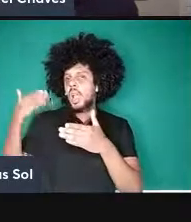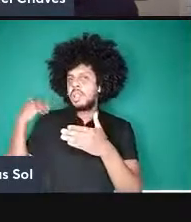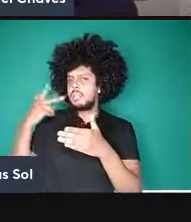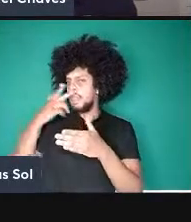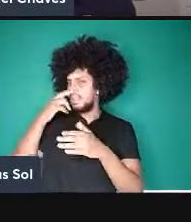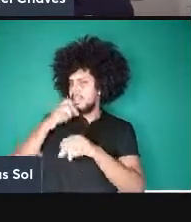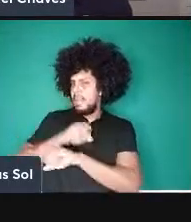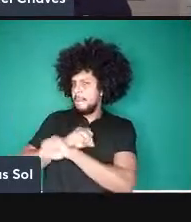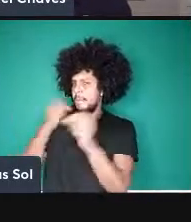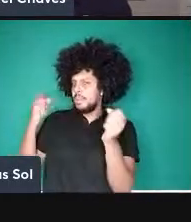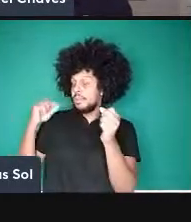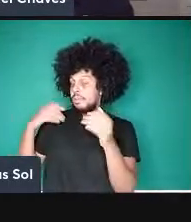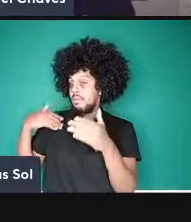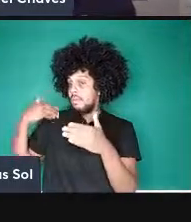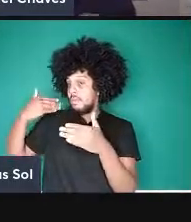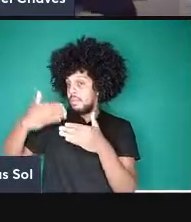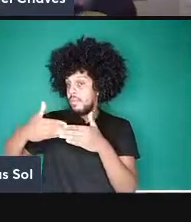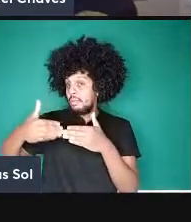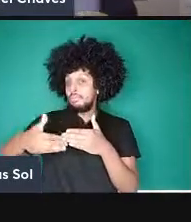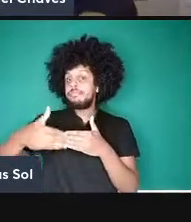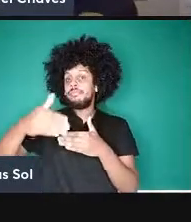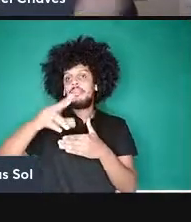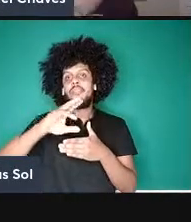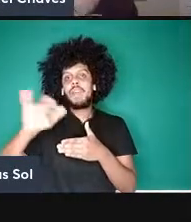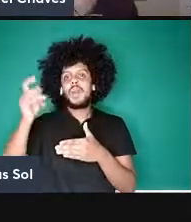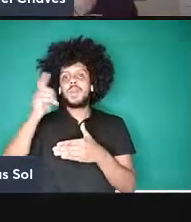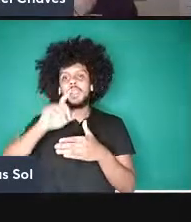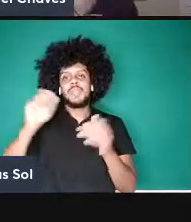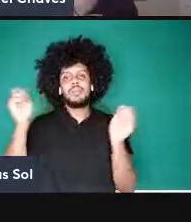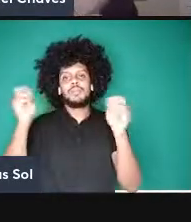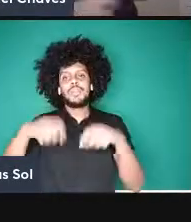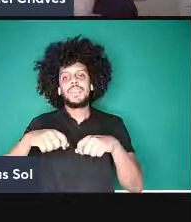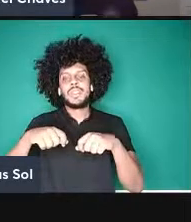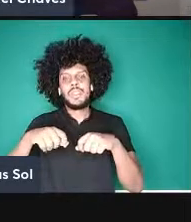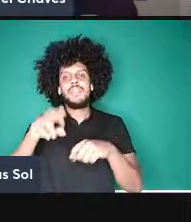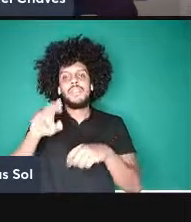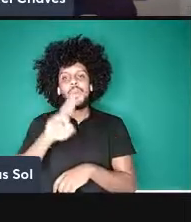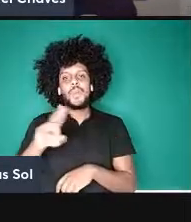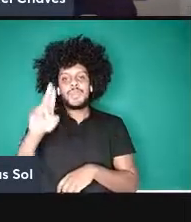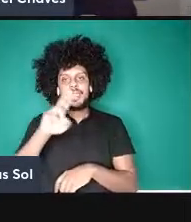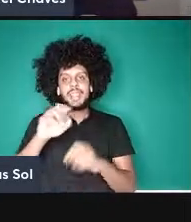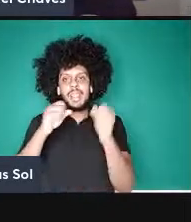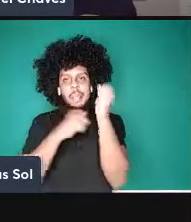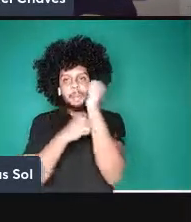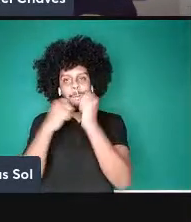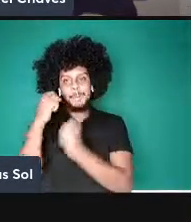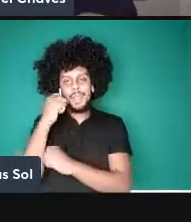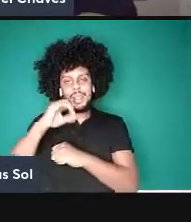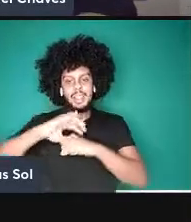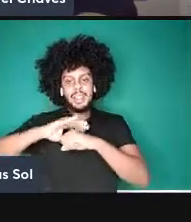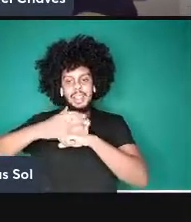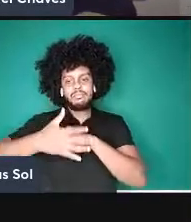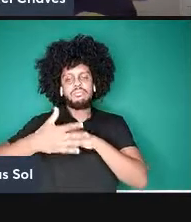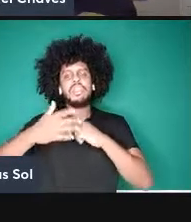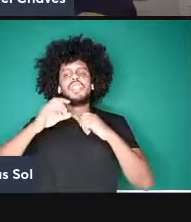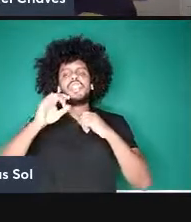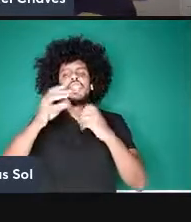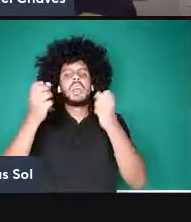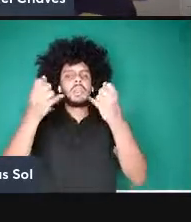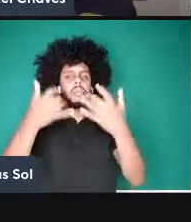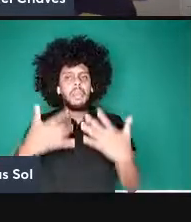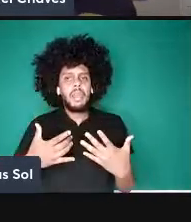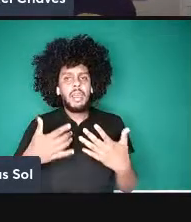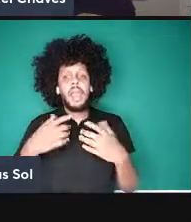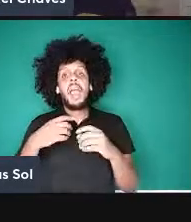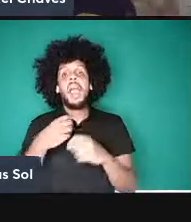possíveis com essas máquinas quânticas e para concluir para falar um pouco de quanto tem sido investido nesse